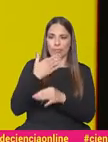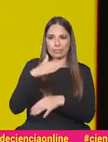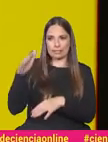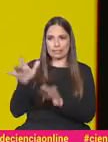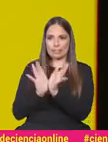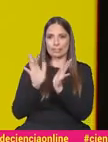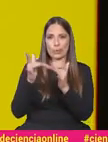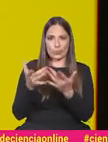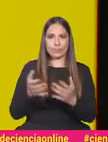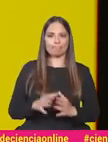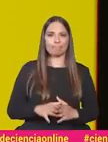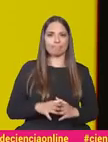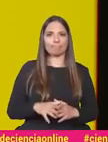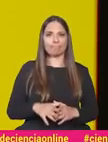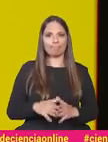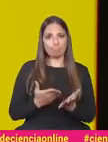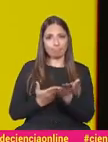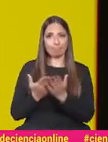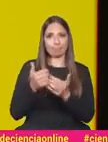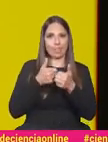Online e continue a acompanhar a nossa emissão. Obrigada.